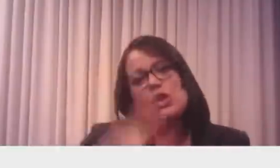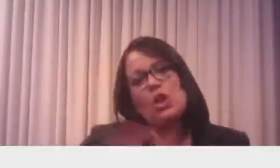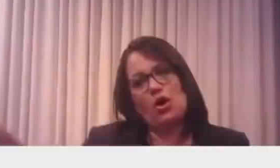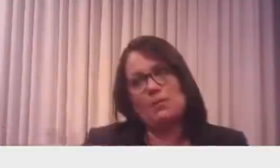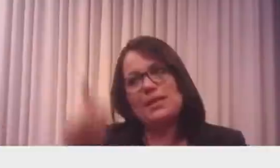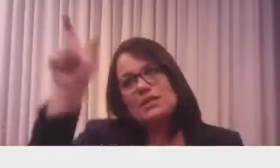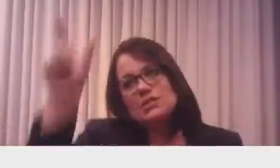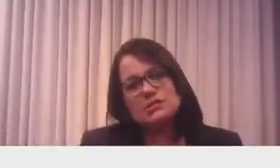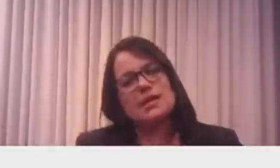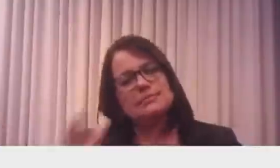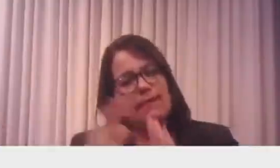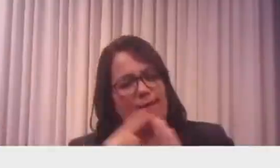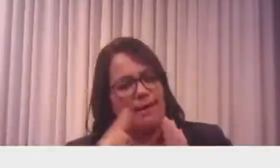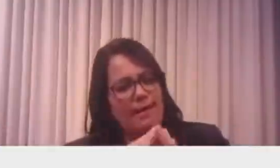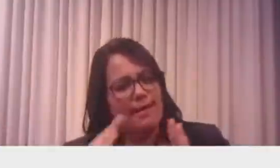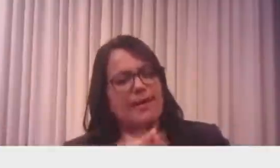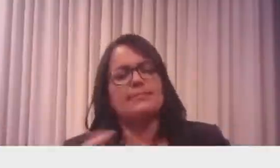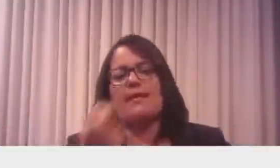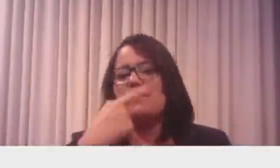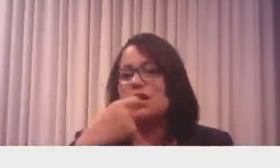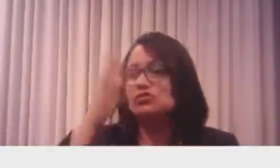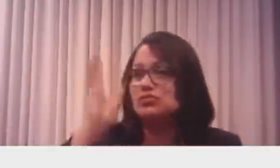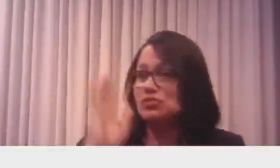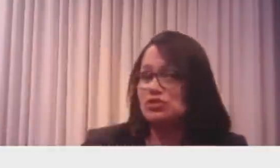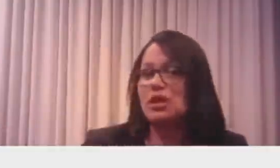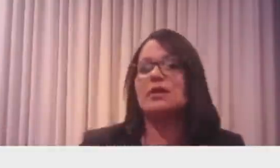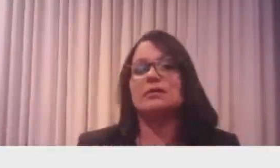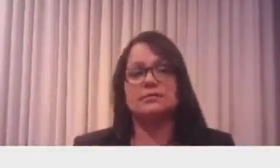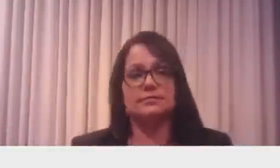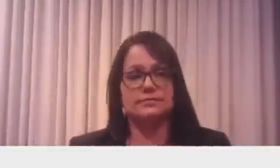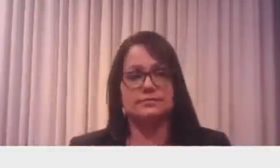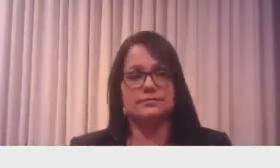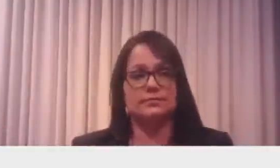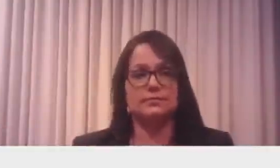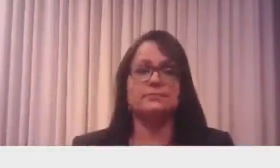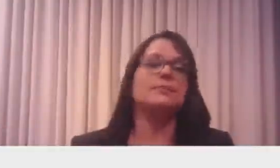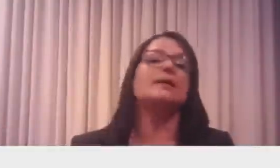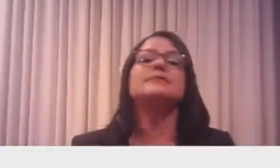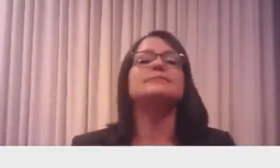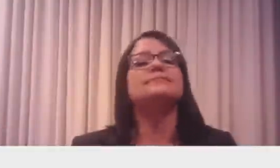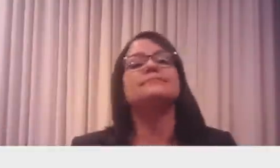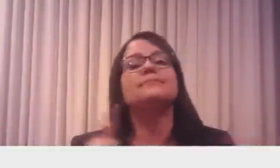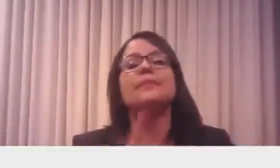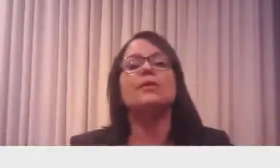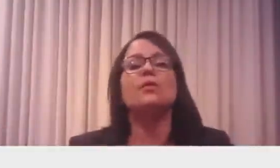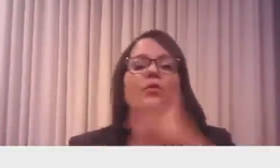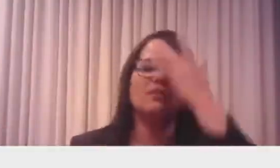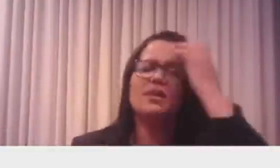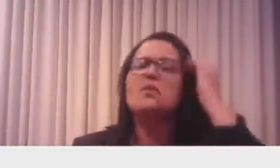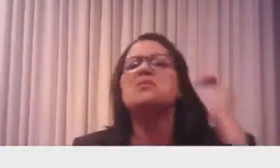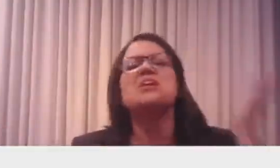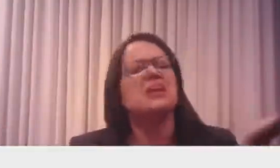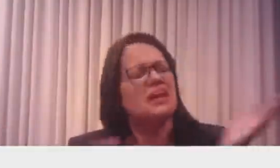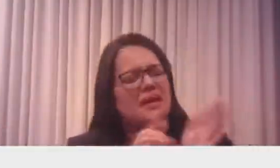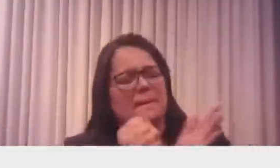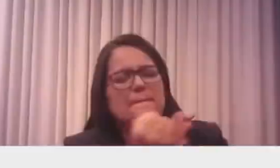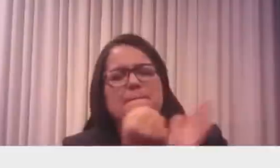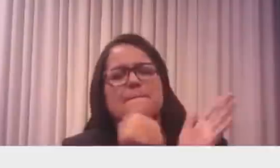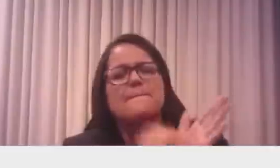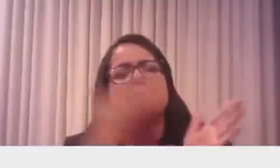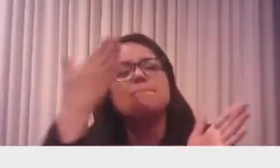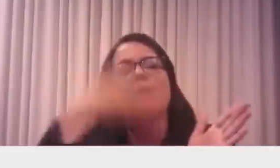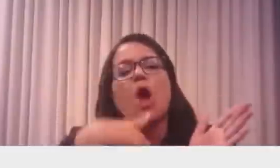tomando a providência, estão em casa, estão medicadas, mas eu pergunto, o passaporte de vacina é algo eficaz?